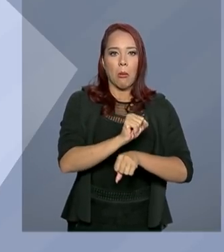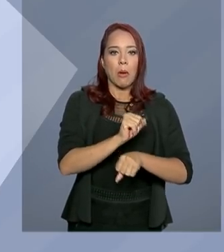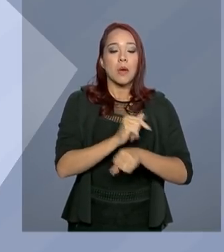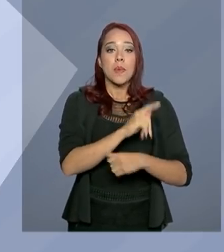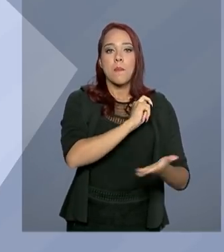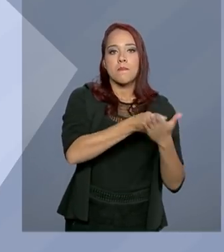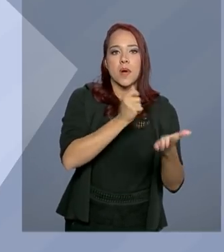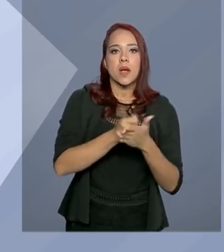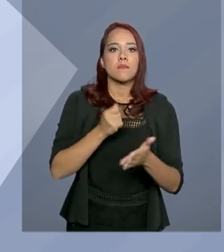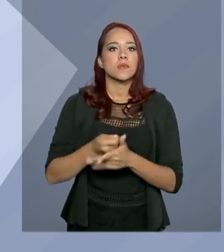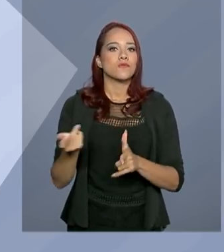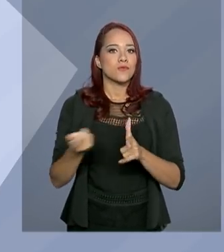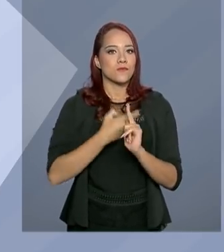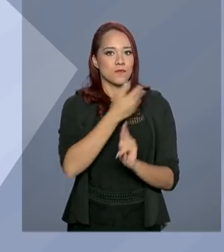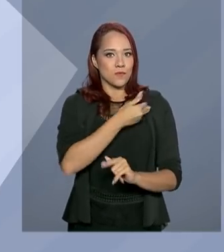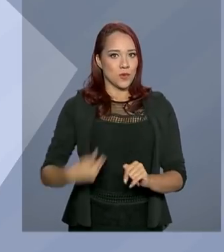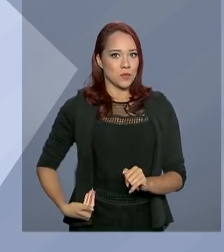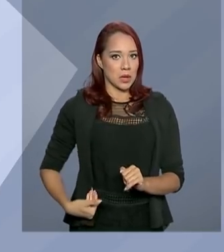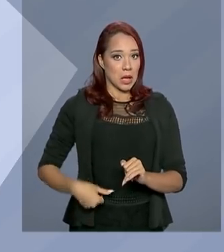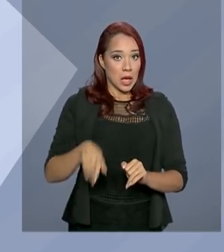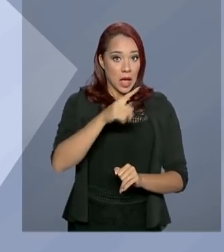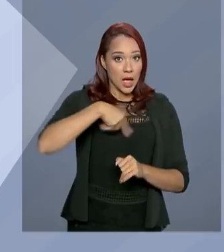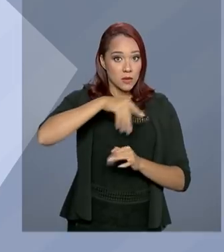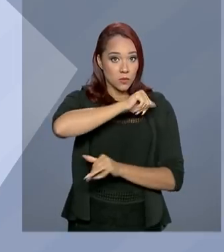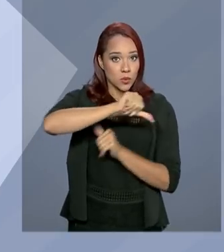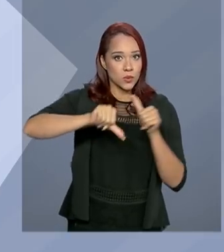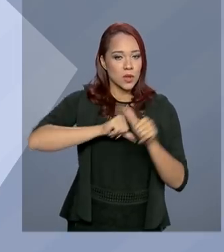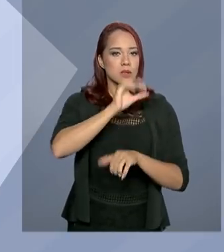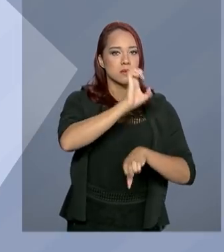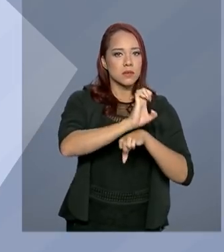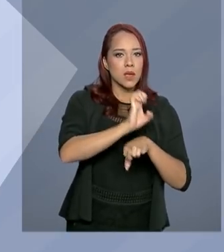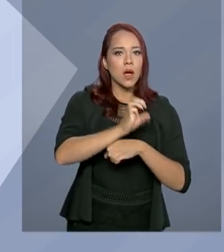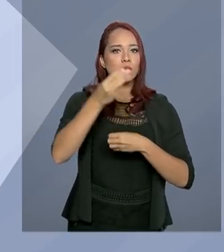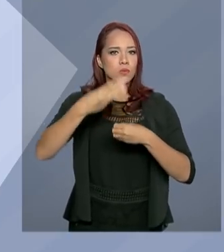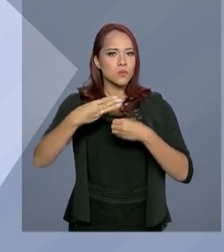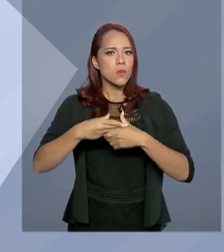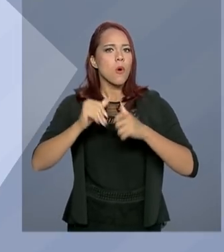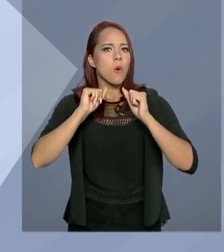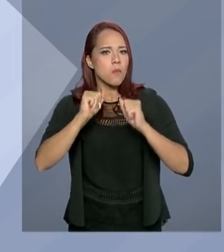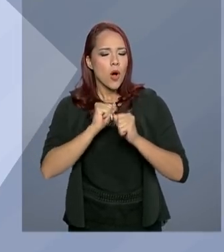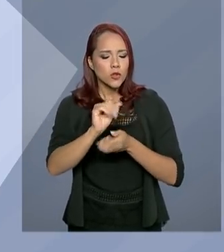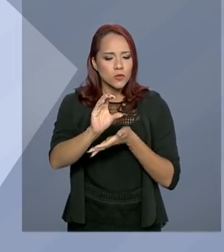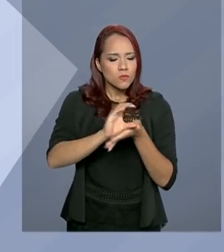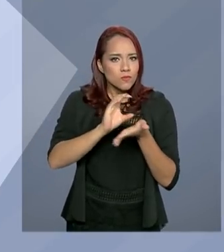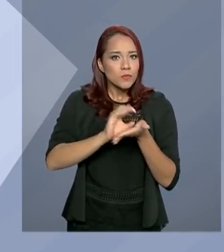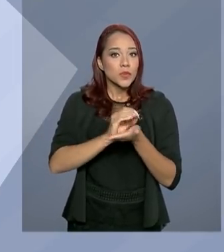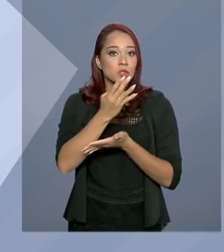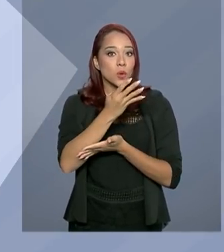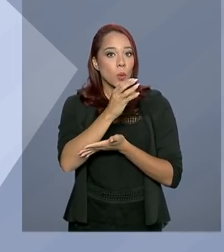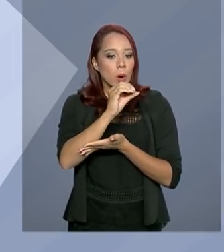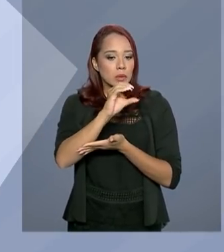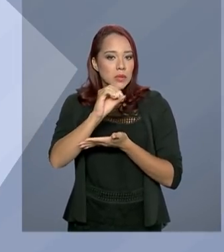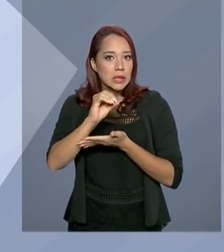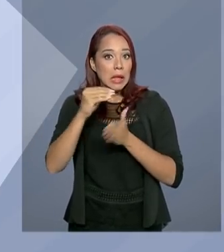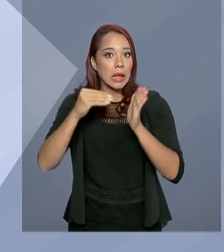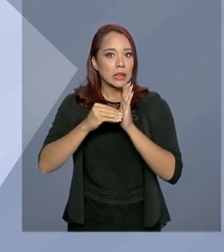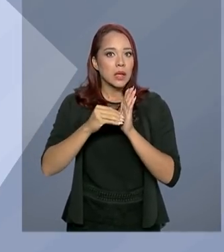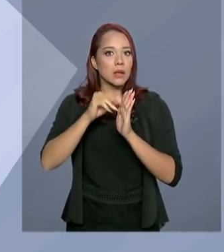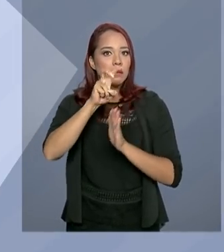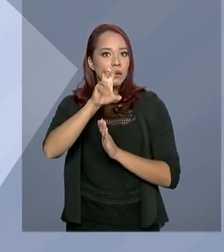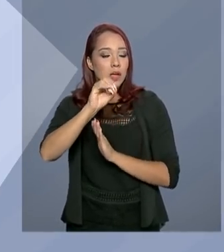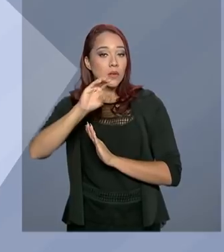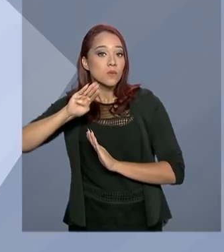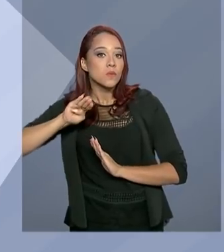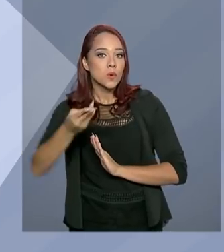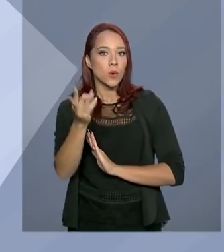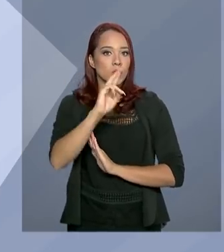pagamento da dívida pública. Com essas mudanças, estados e municípios podem receber de R 400 a R$ 500 bilhões